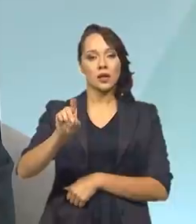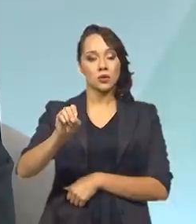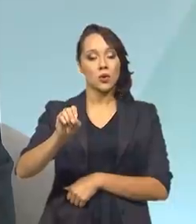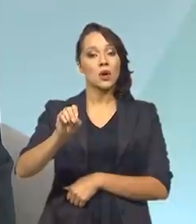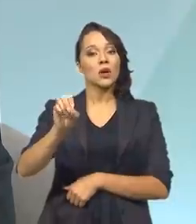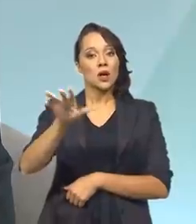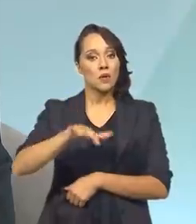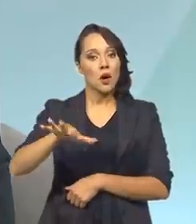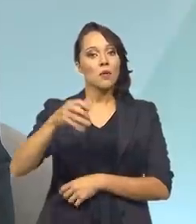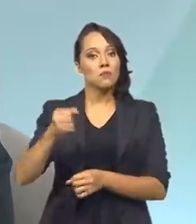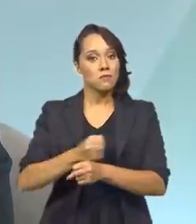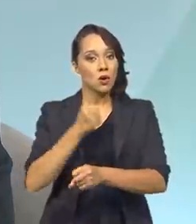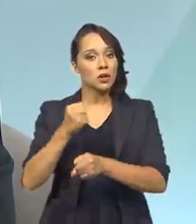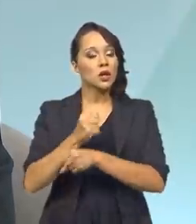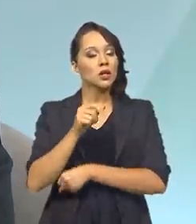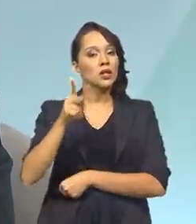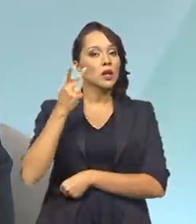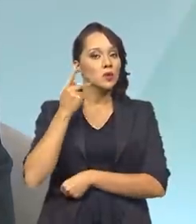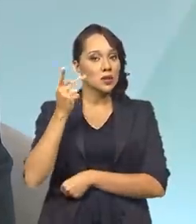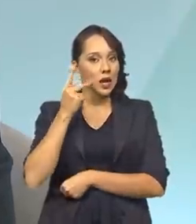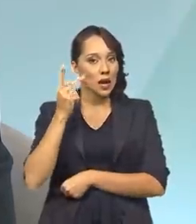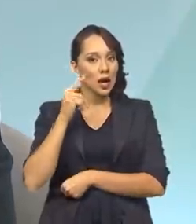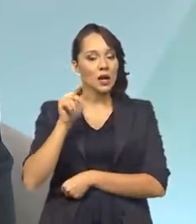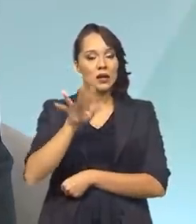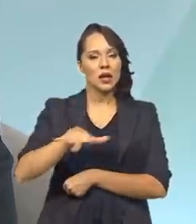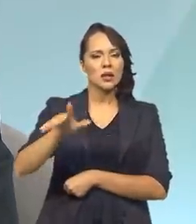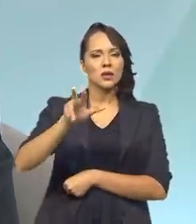região ali do meio do Ceará, na região de Russas,